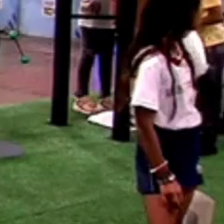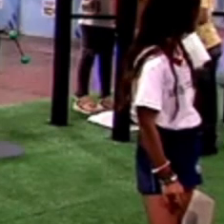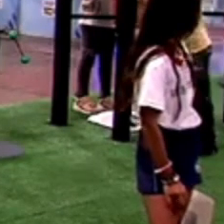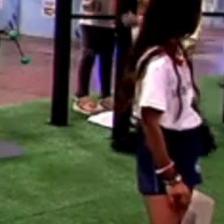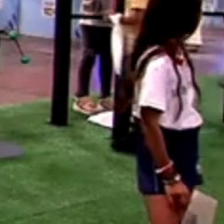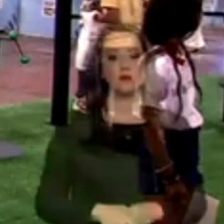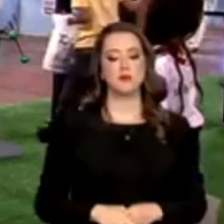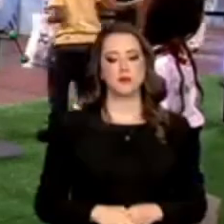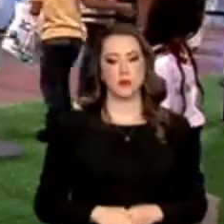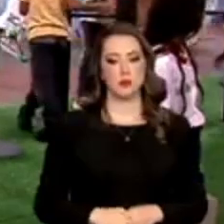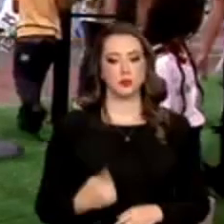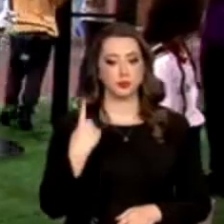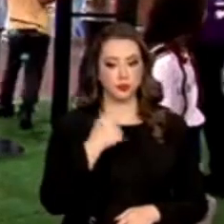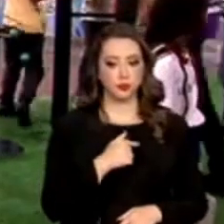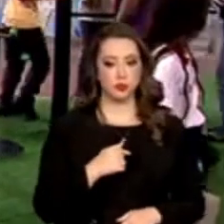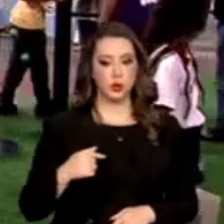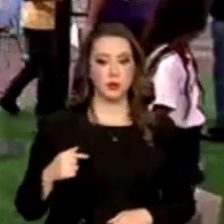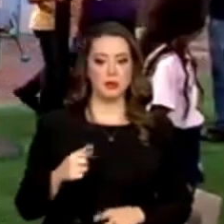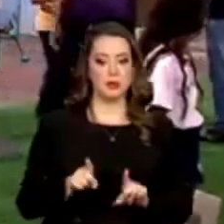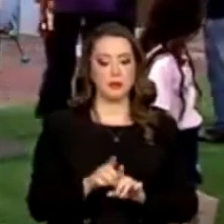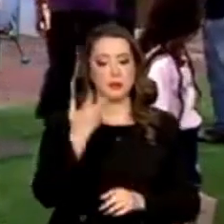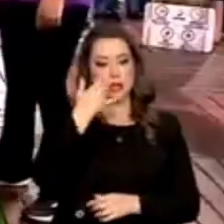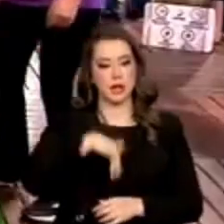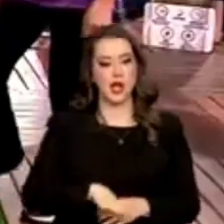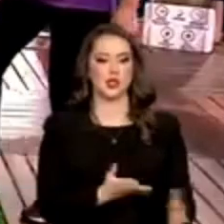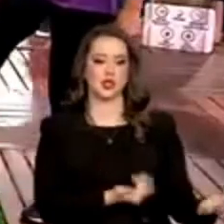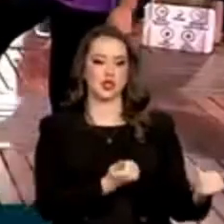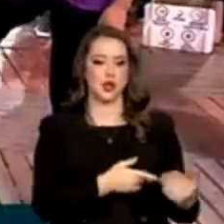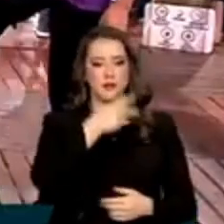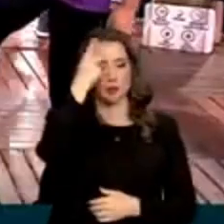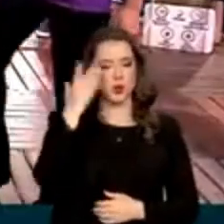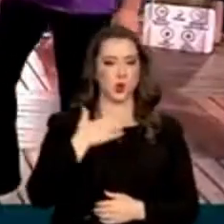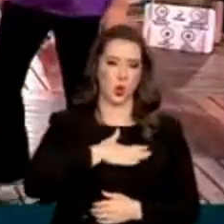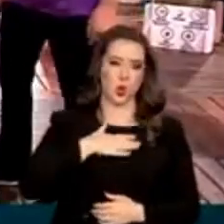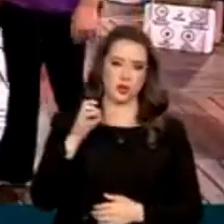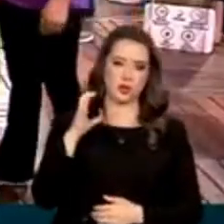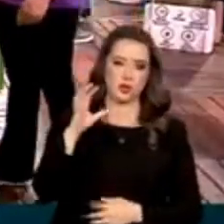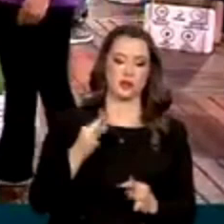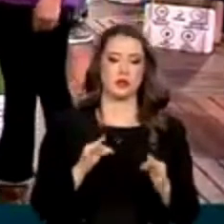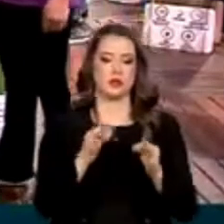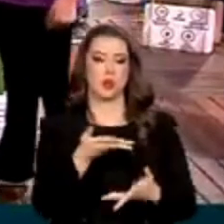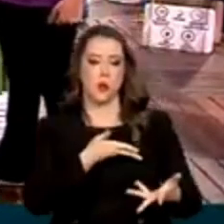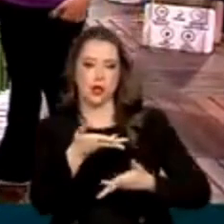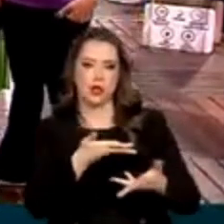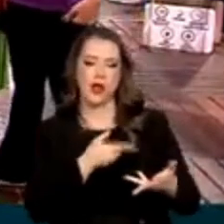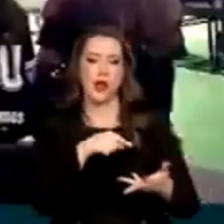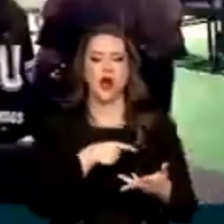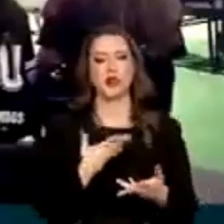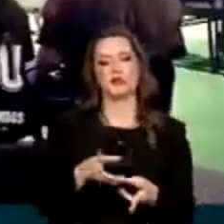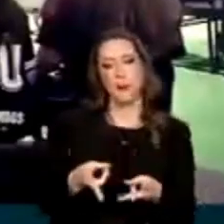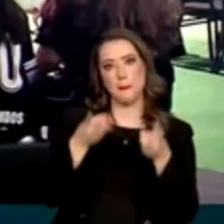Durante uma semana, crianças, jovens e entusiastas da ciência e tecnologia compartilharam impressões e